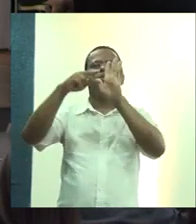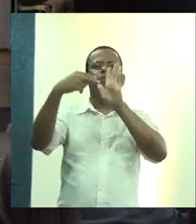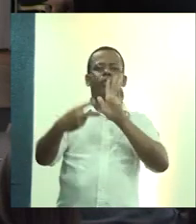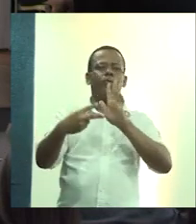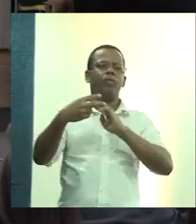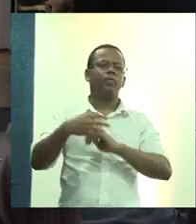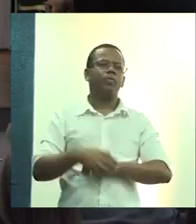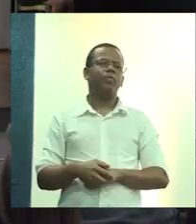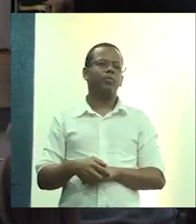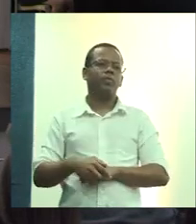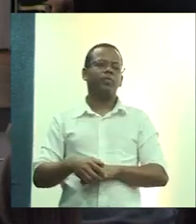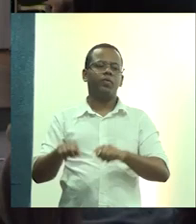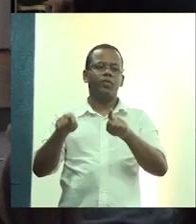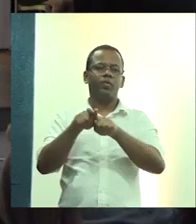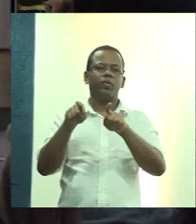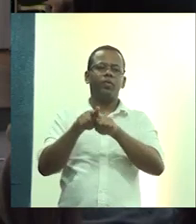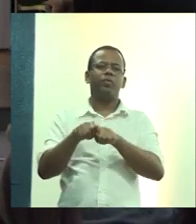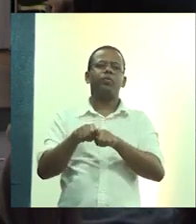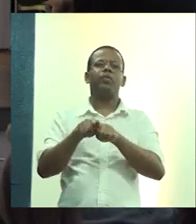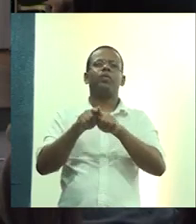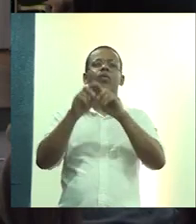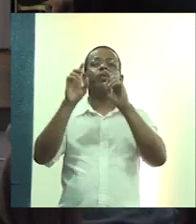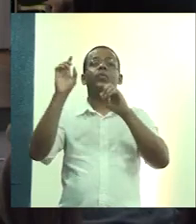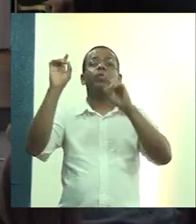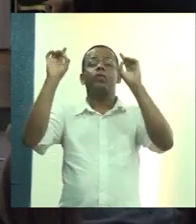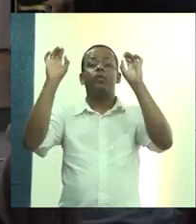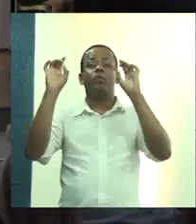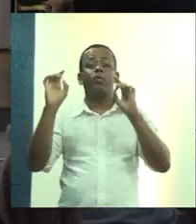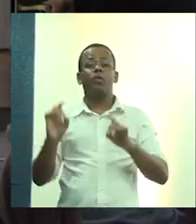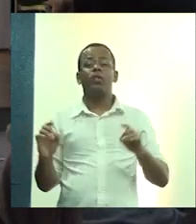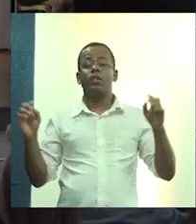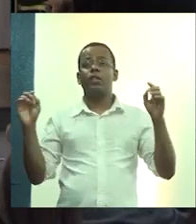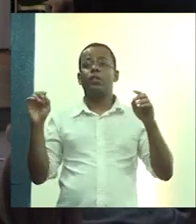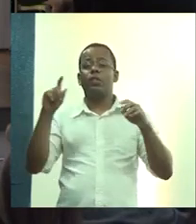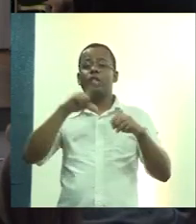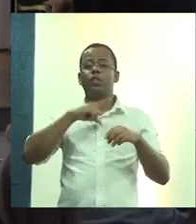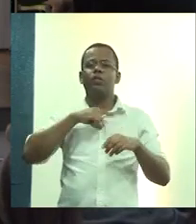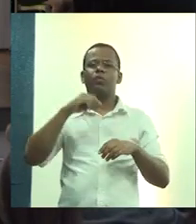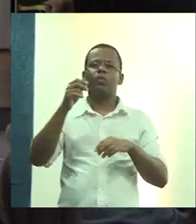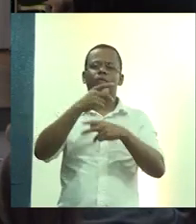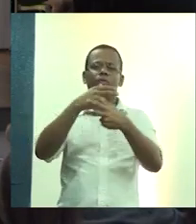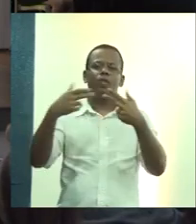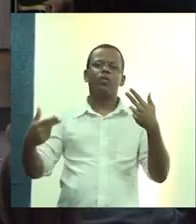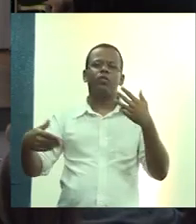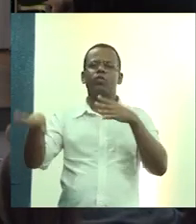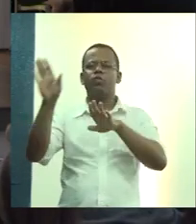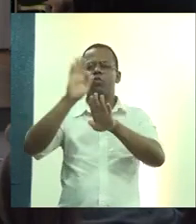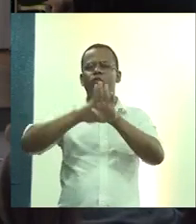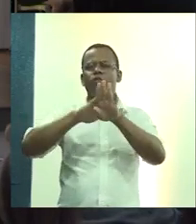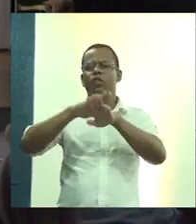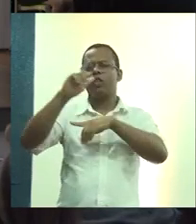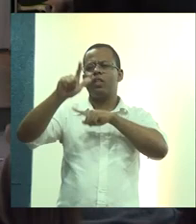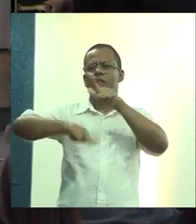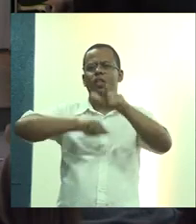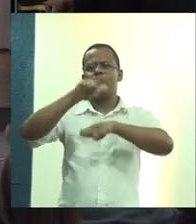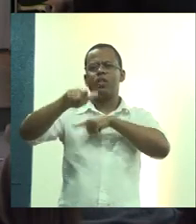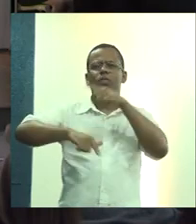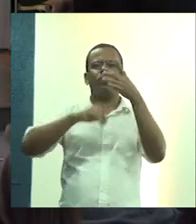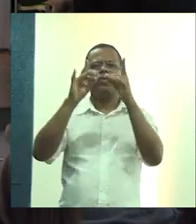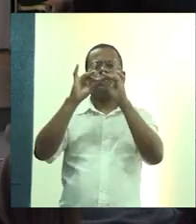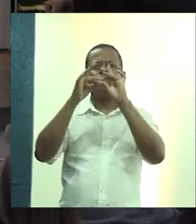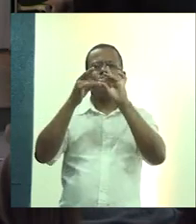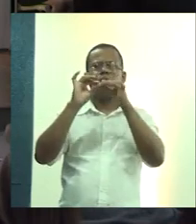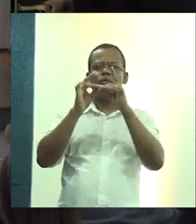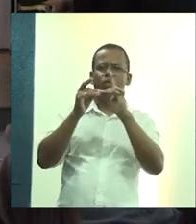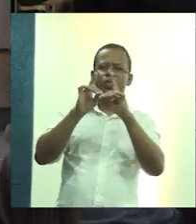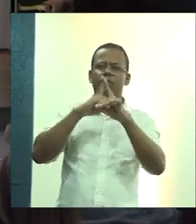O grande case que nós temos, também todos os bastidores já foram trabalhados na oficina, mas em um convênio